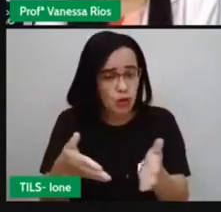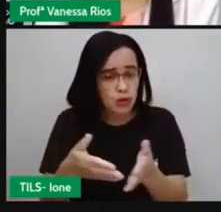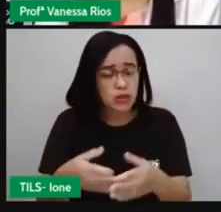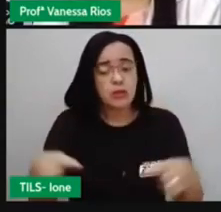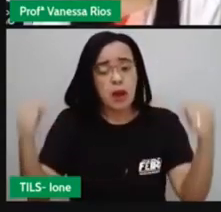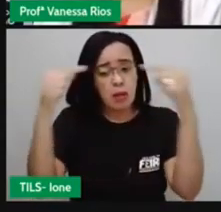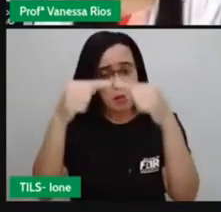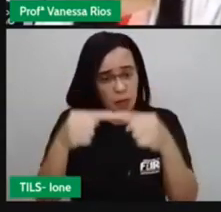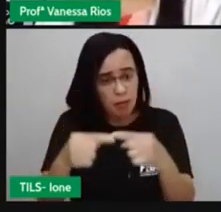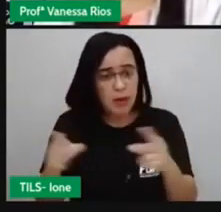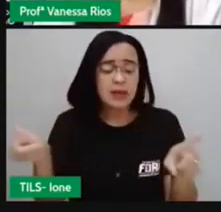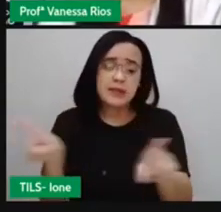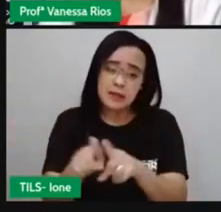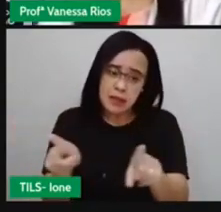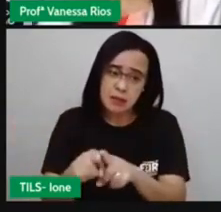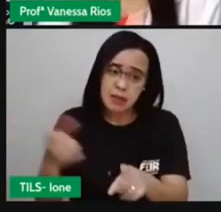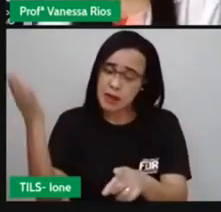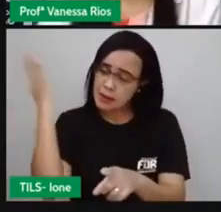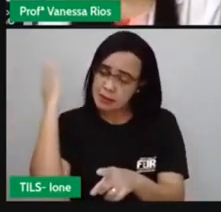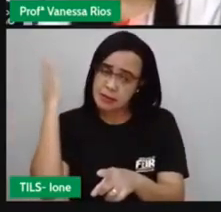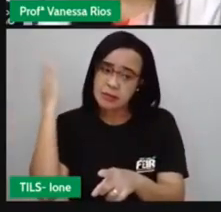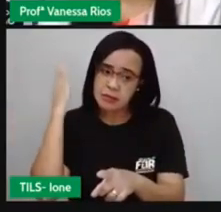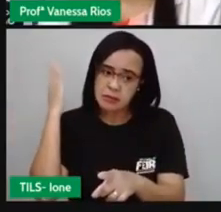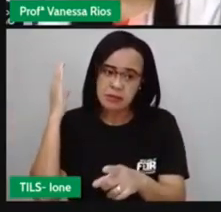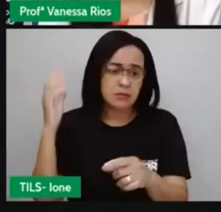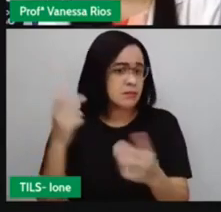relacionar com as situações que já passaram.